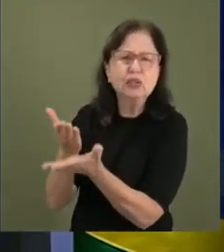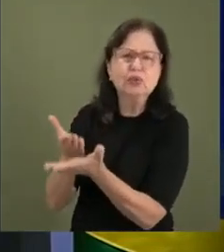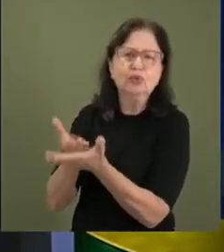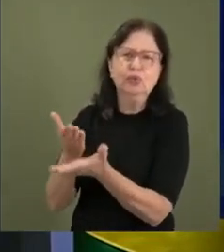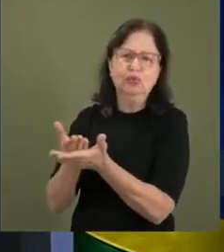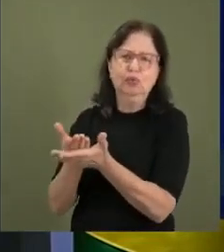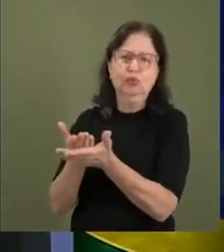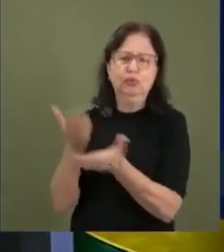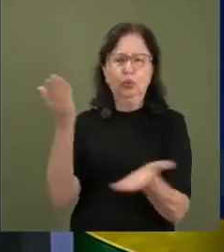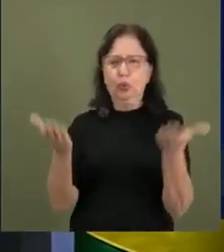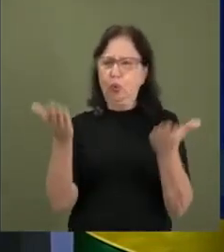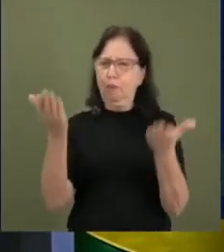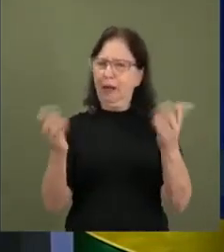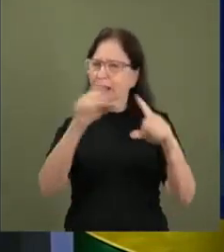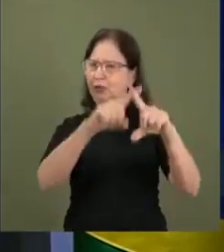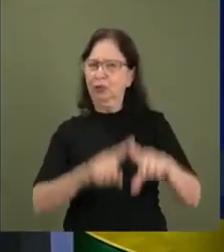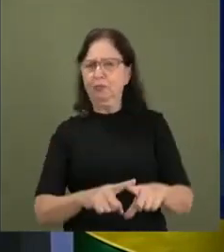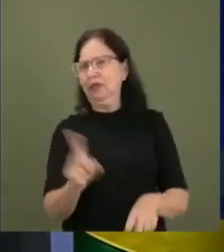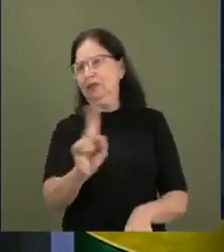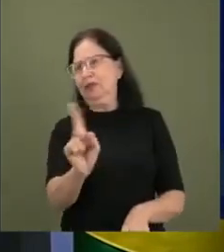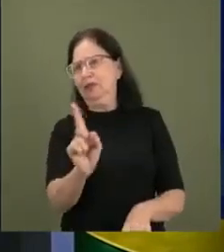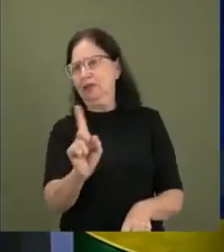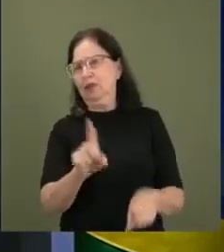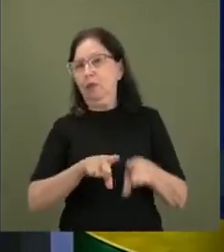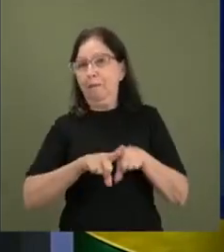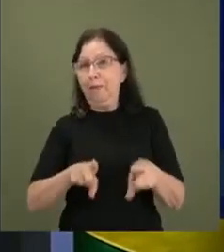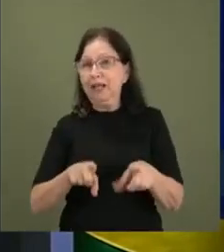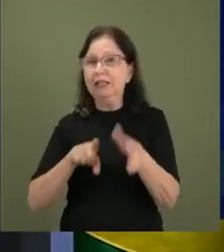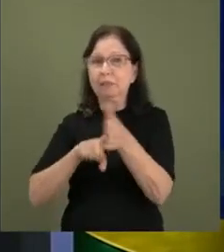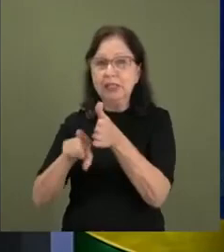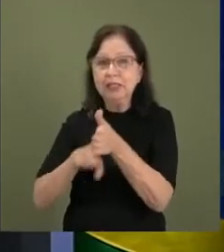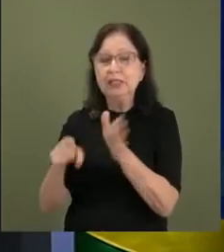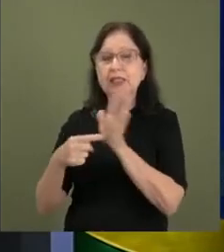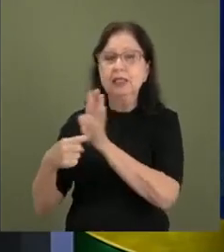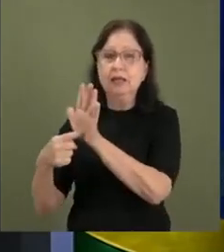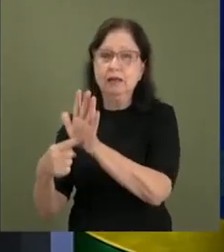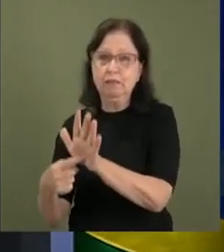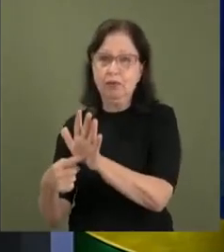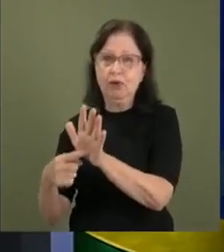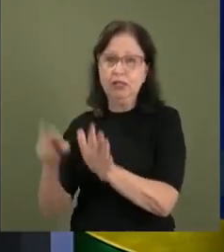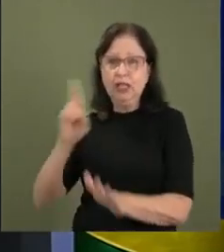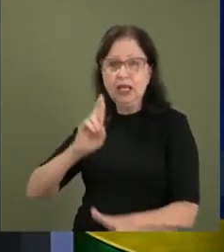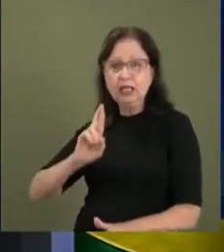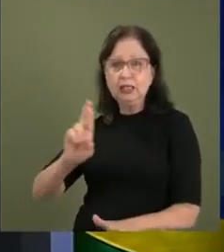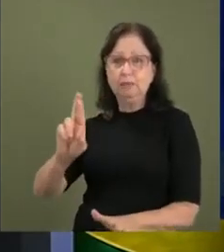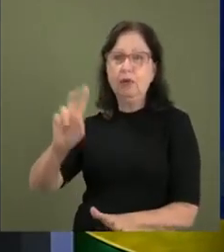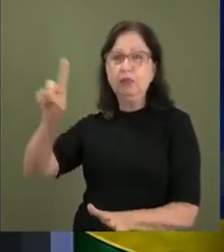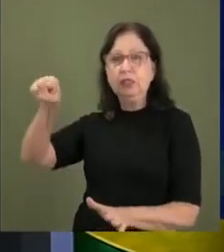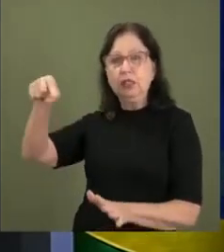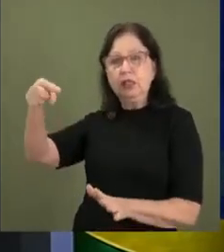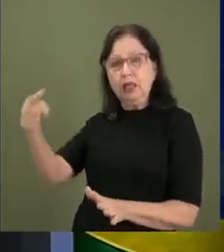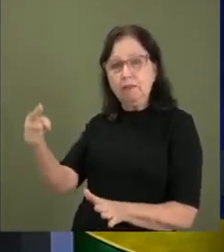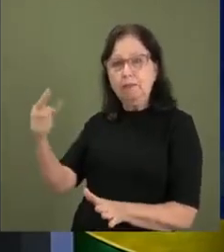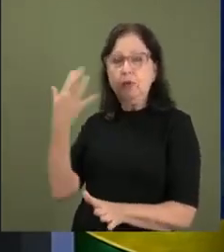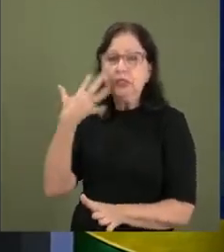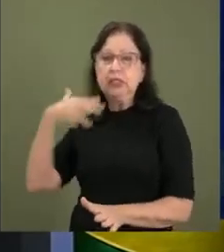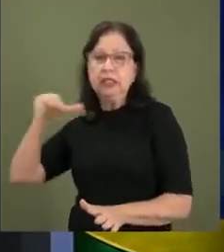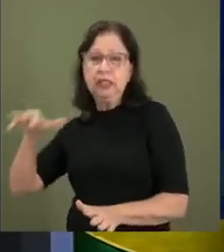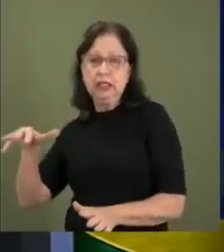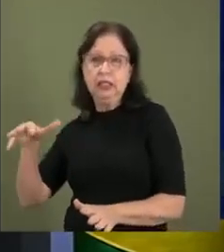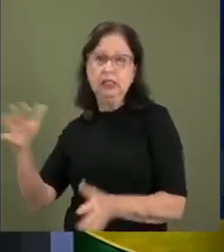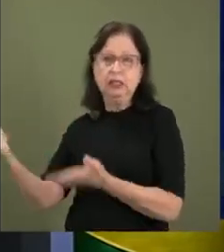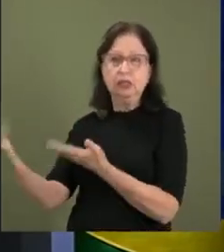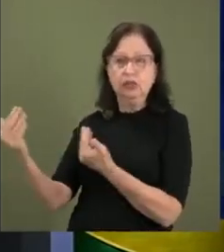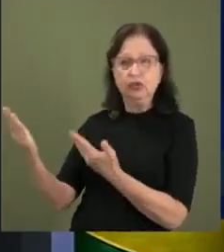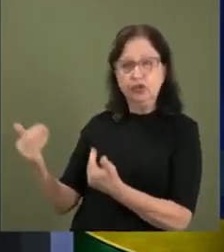comparando com jogos de apostas ou sobre jogos de apostas, elas são pesquisas sobre fantasy games. E as pesquisas vão falar o seguinte, então, por